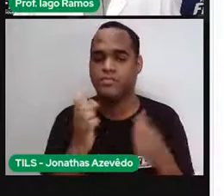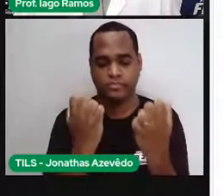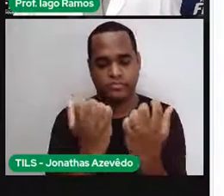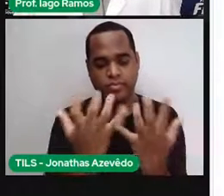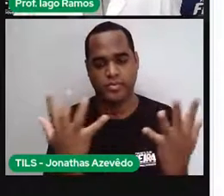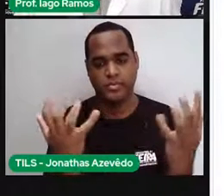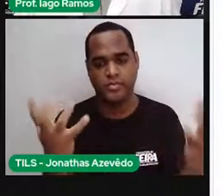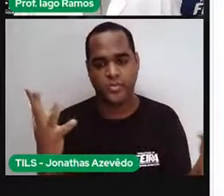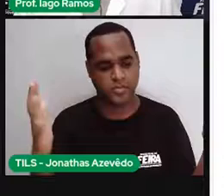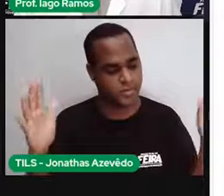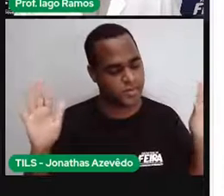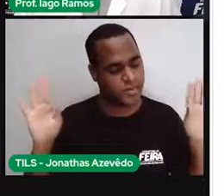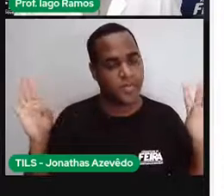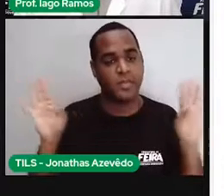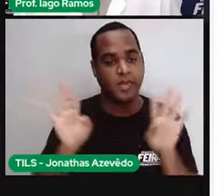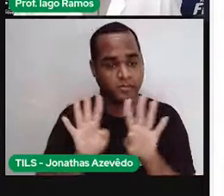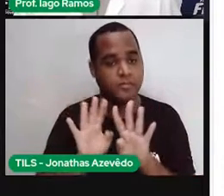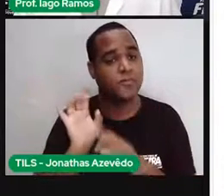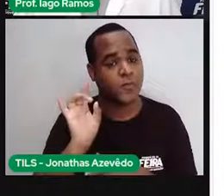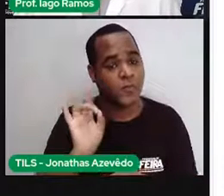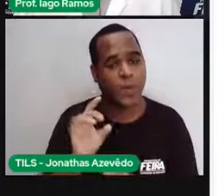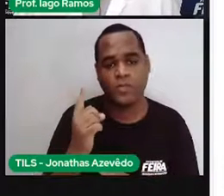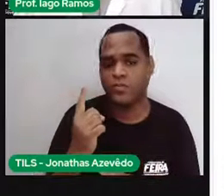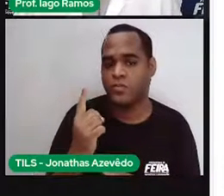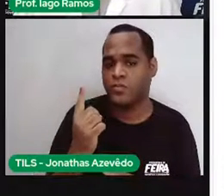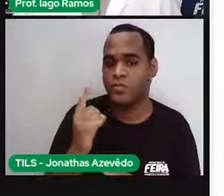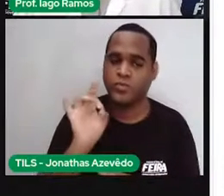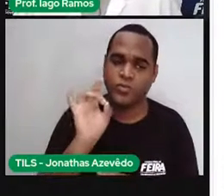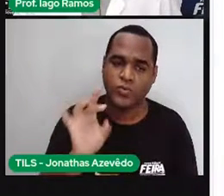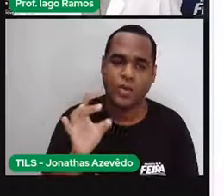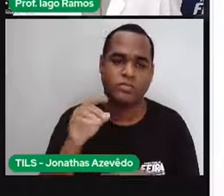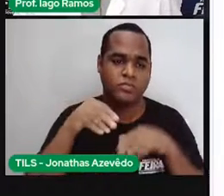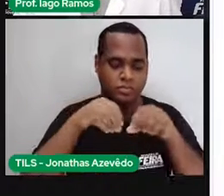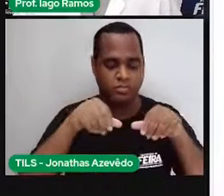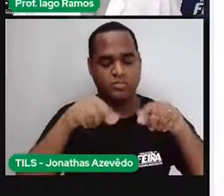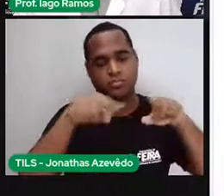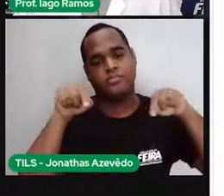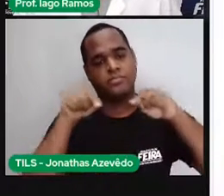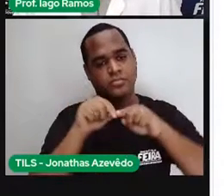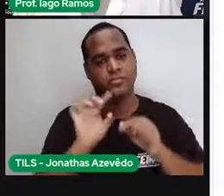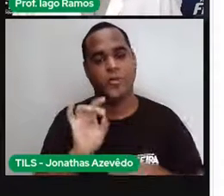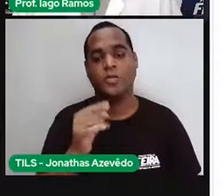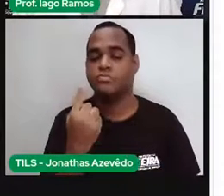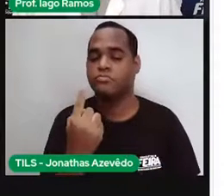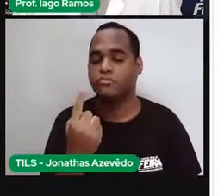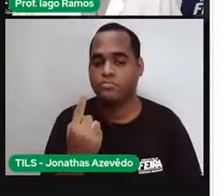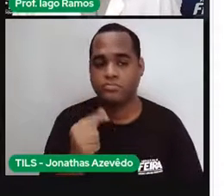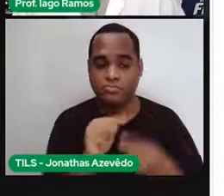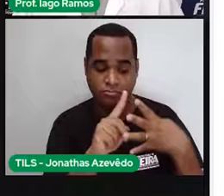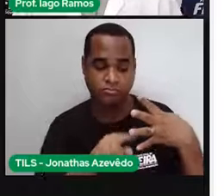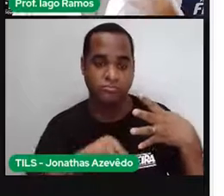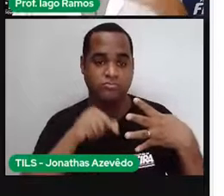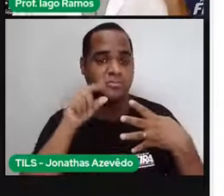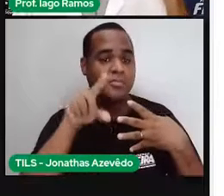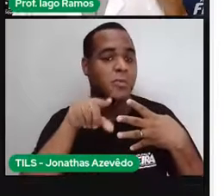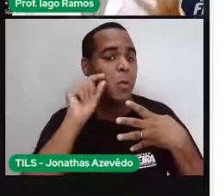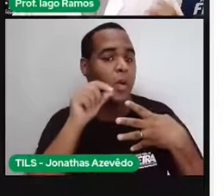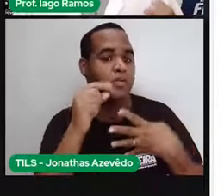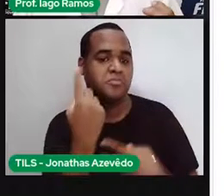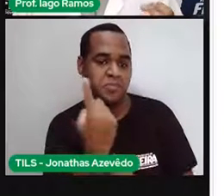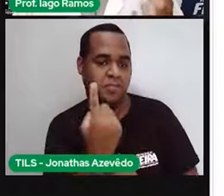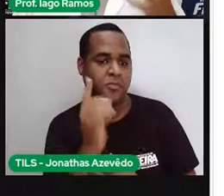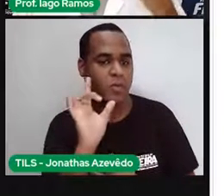um desses quatro terrenos e a gente precisa descobrir qual. Beleza? será que você